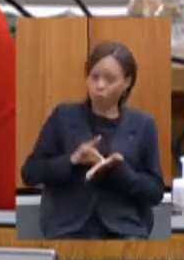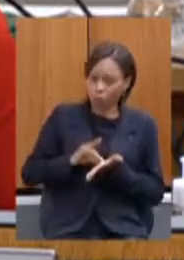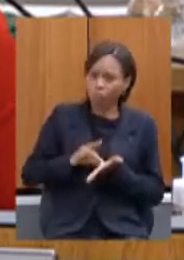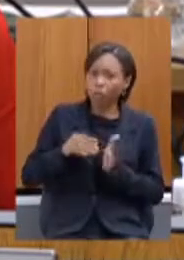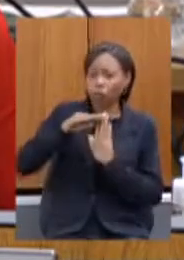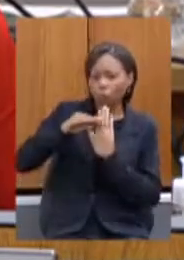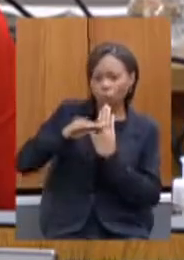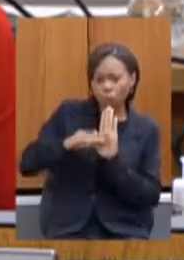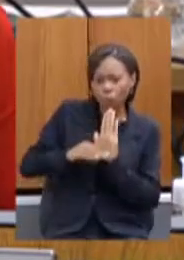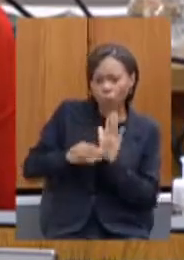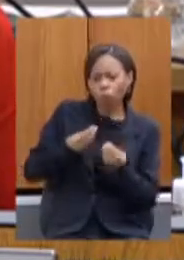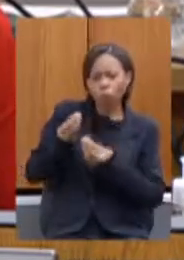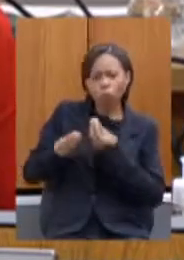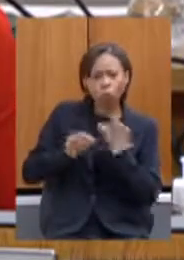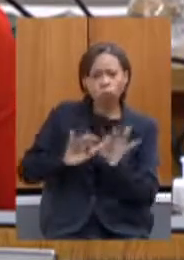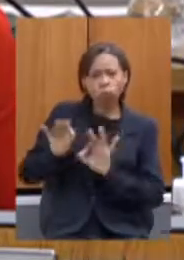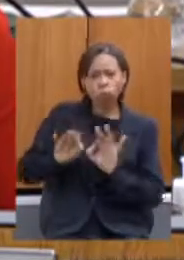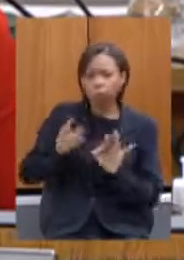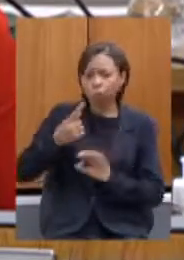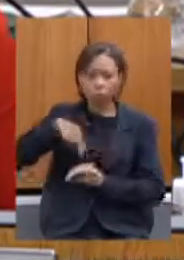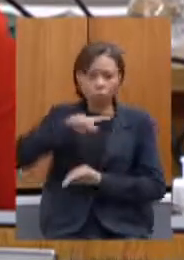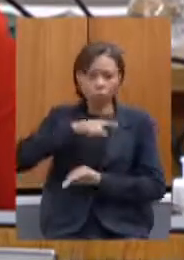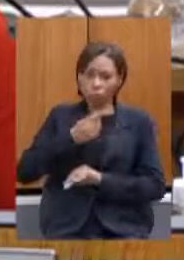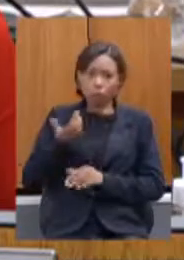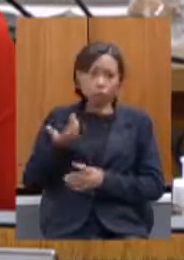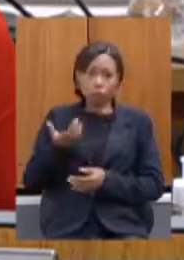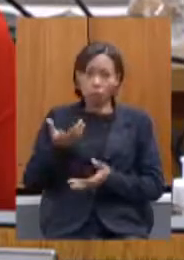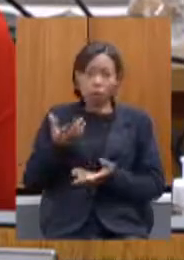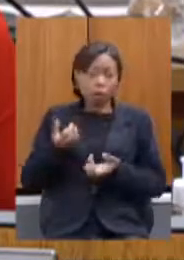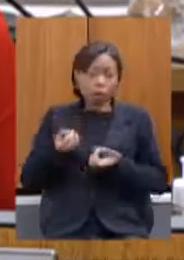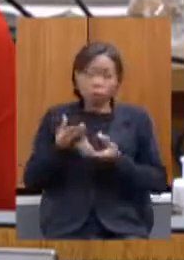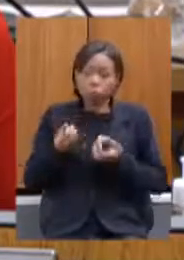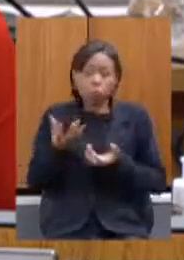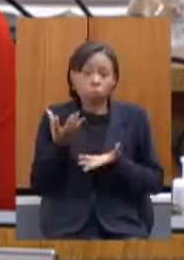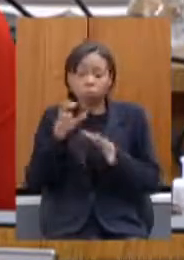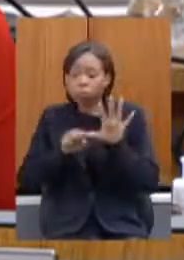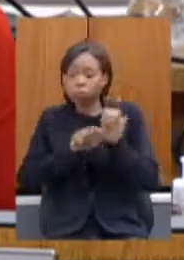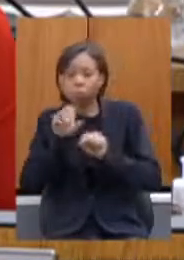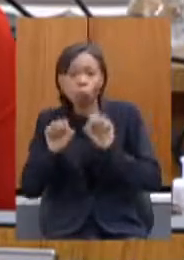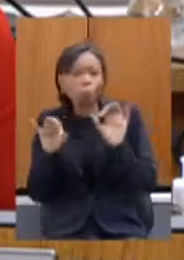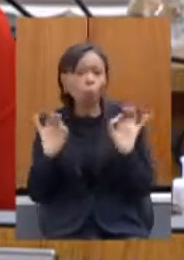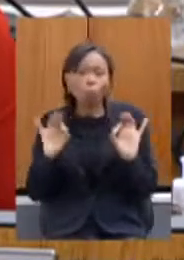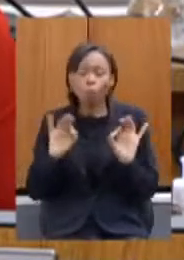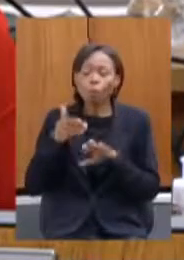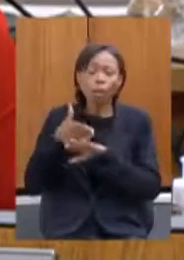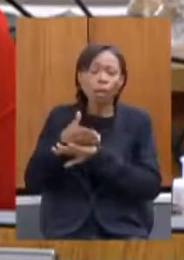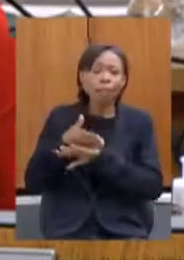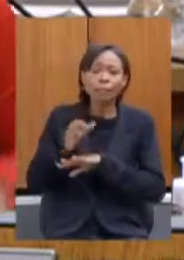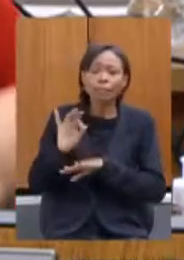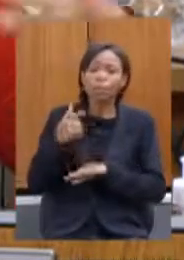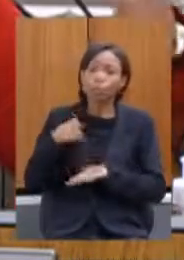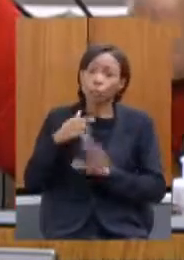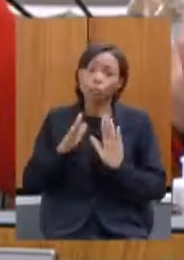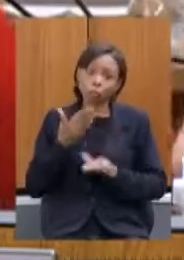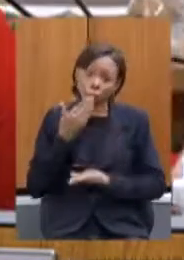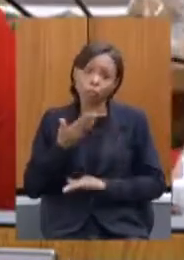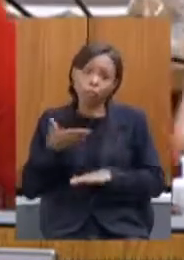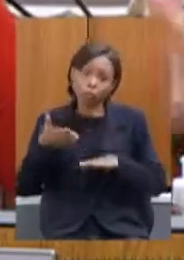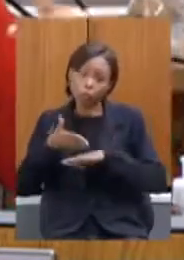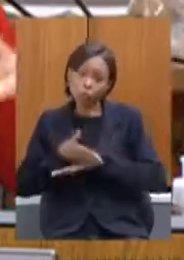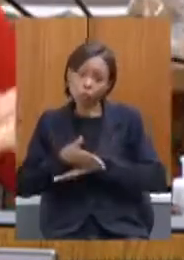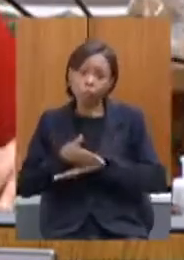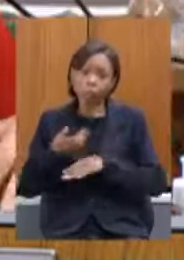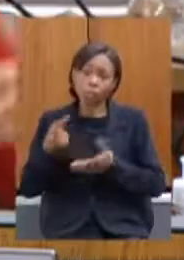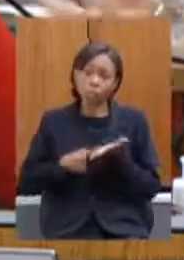construído de acordo nós tivemos acesso eu já fiz a solicitação para ter acesso à minuta desse acordo 54 bi